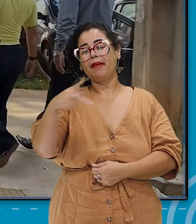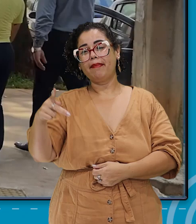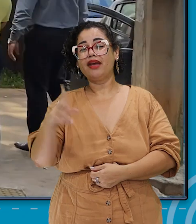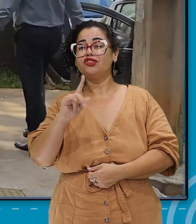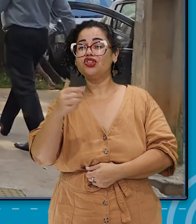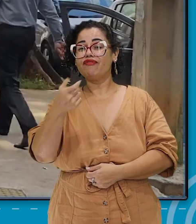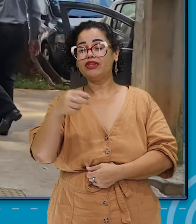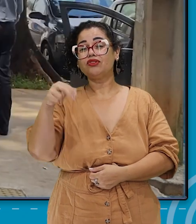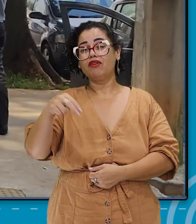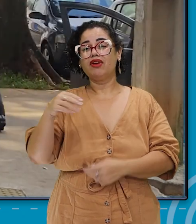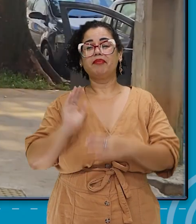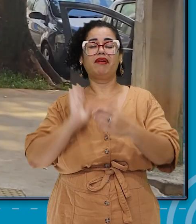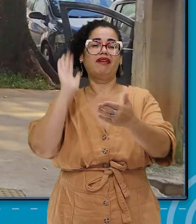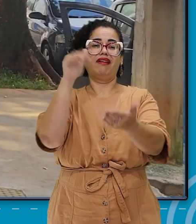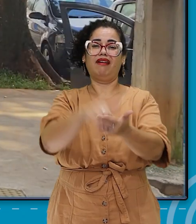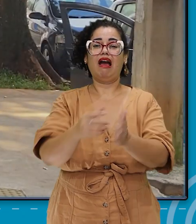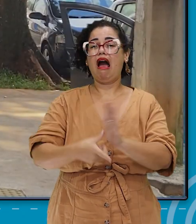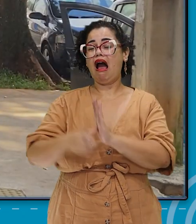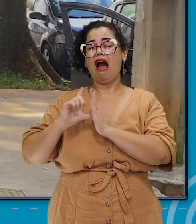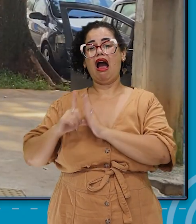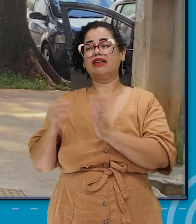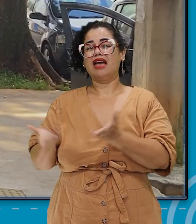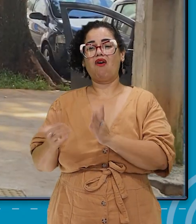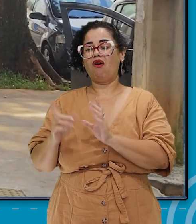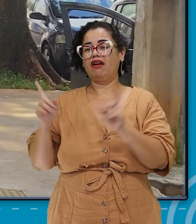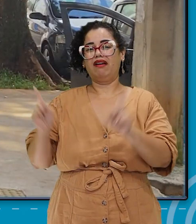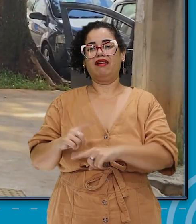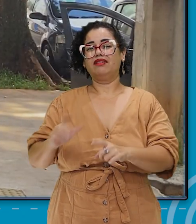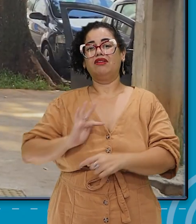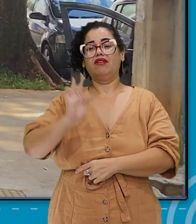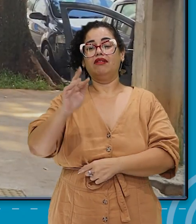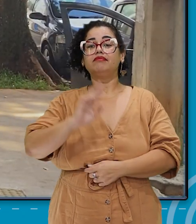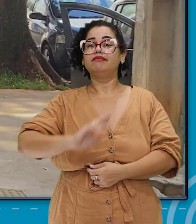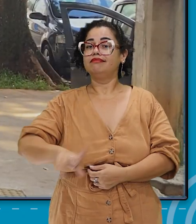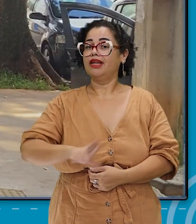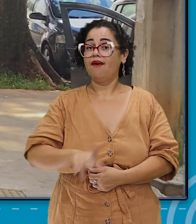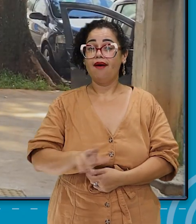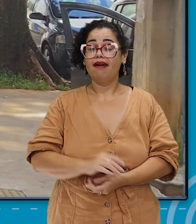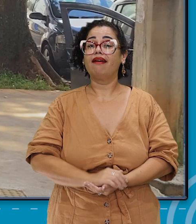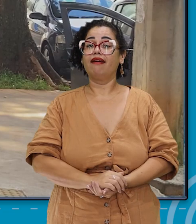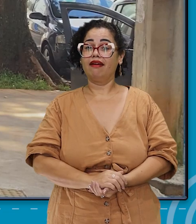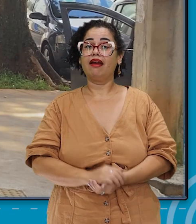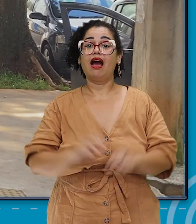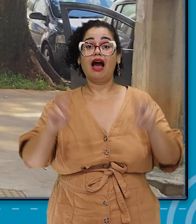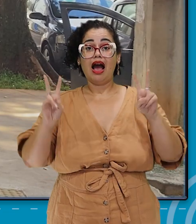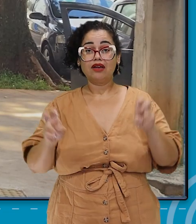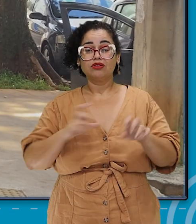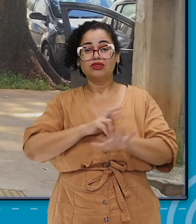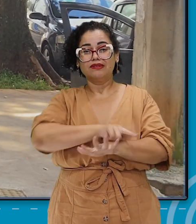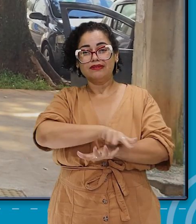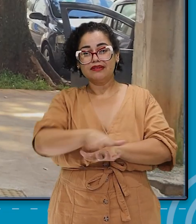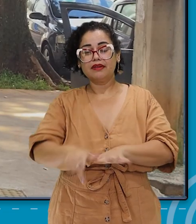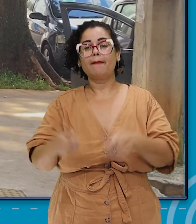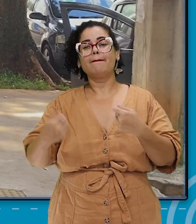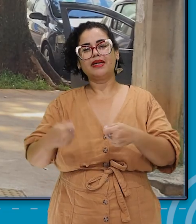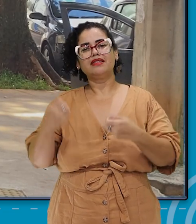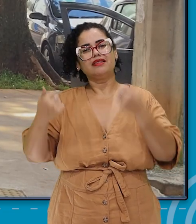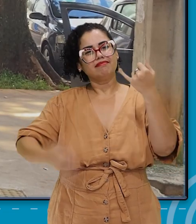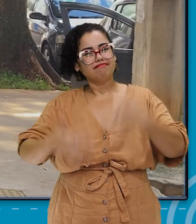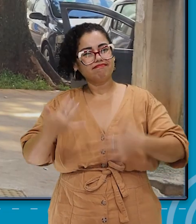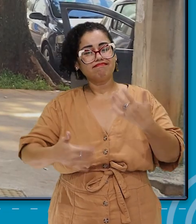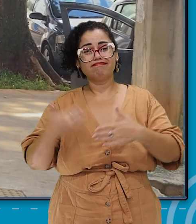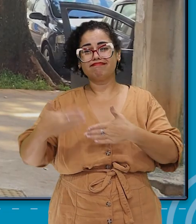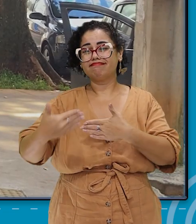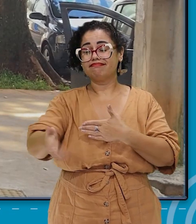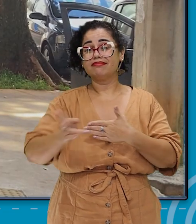que eu vou trabalhar no dia 20 de novembro, então eu vou deixar para trabalhar isso lá. Mas não é bem assim, porque situações dessas precisam ser abordadas